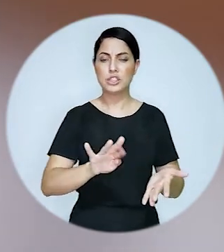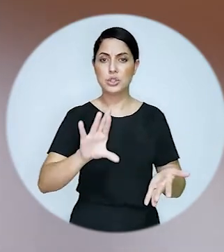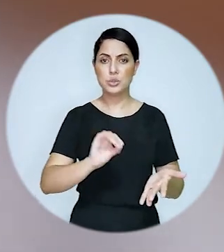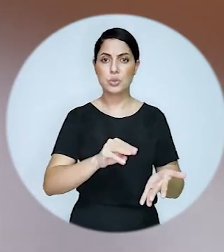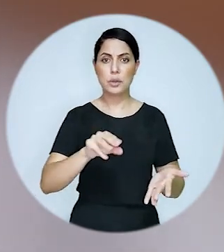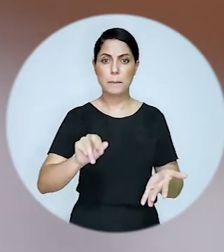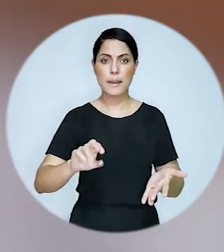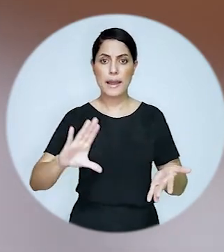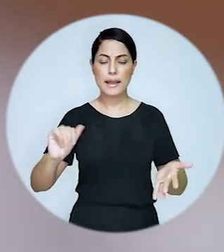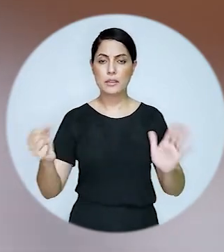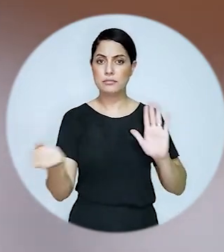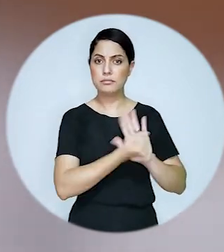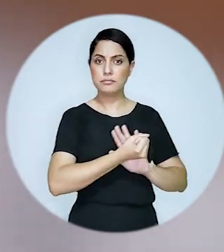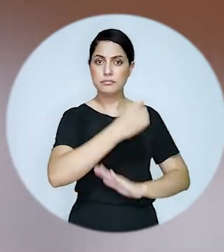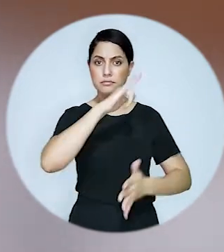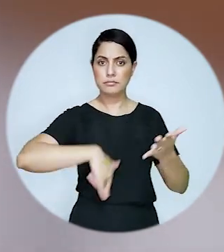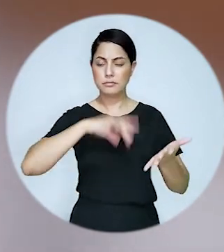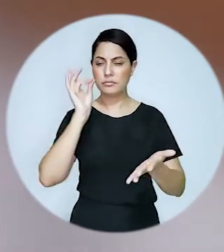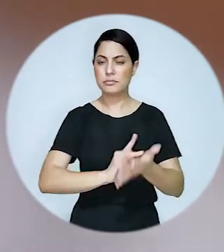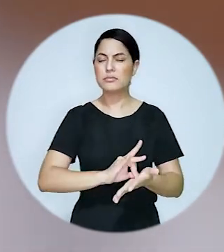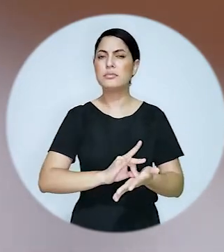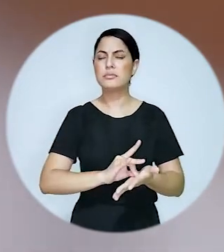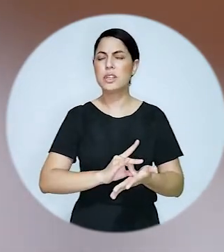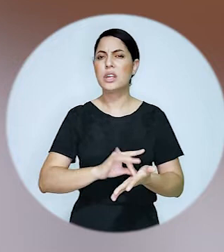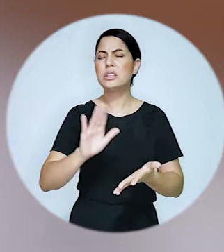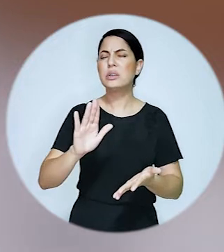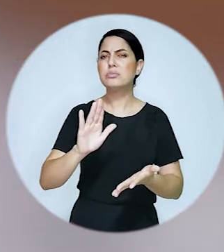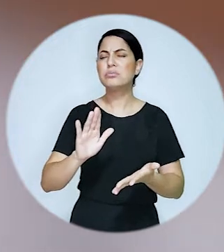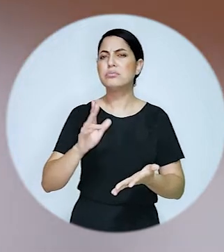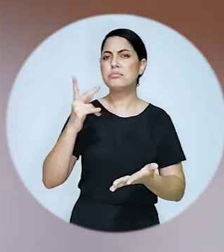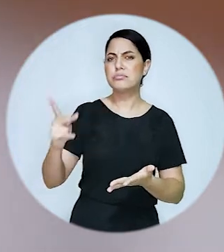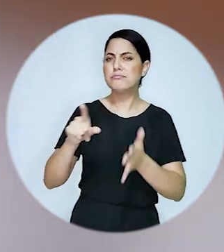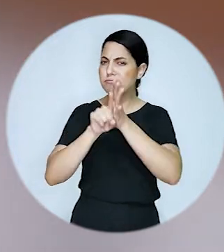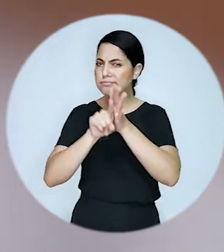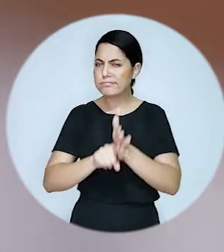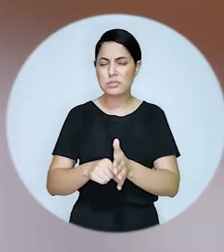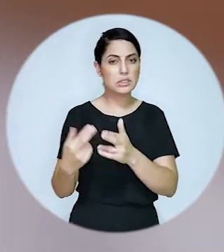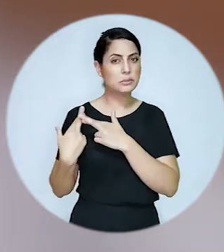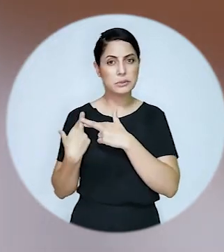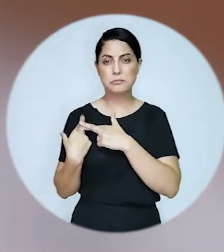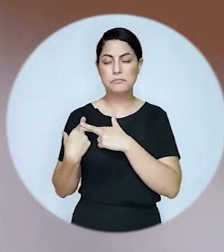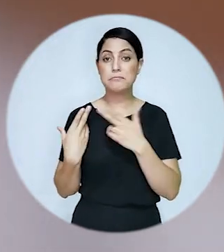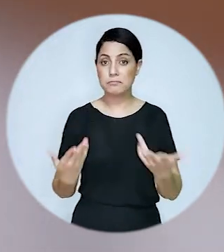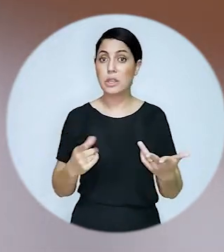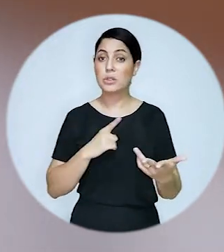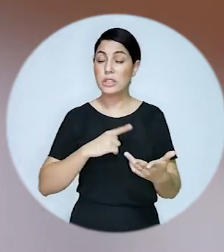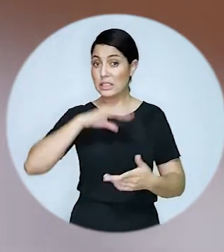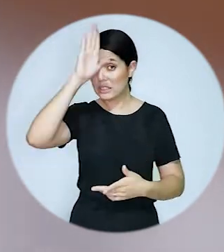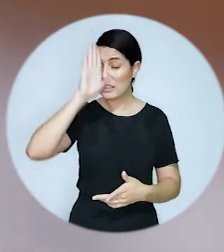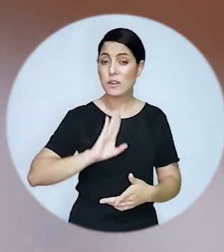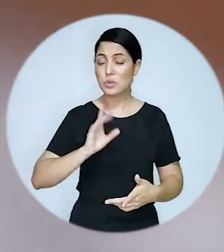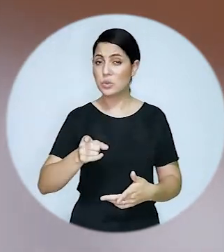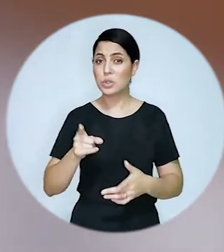empresas oferecem, de pouco ou nada serve. Tanto que elas não se responsabilizam por essa pesquisa, que muitas vezes